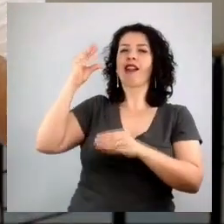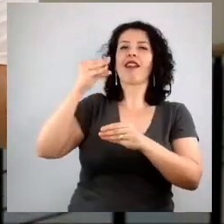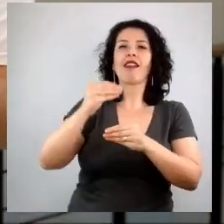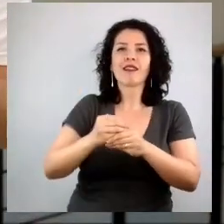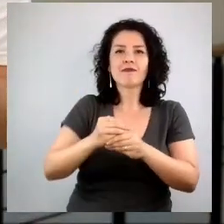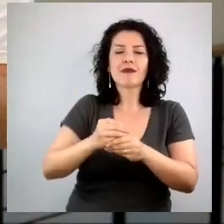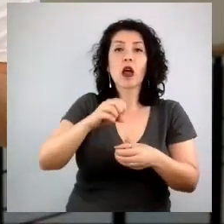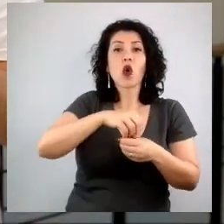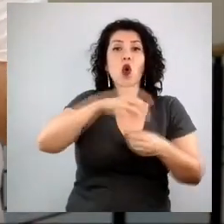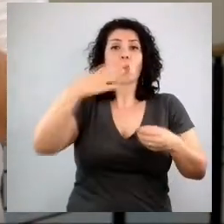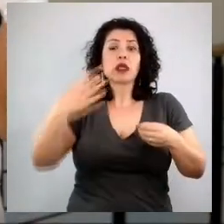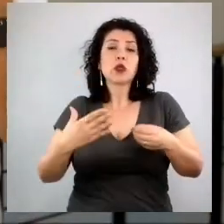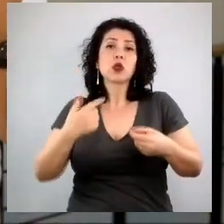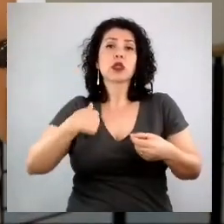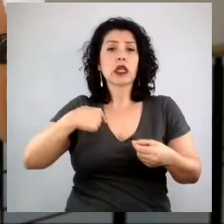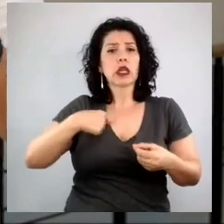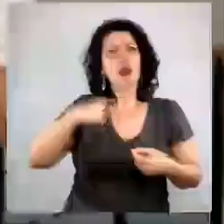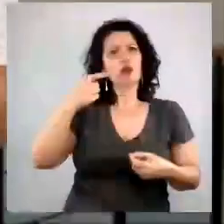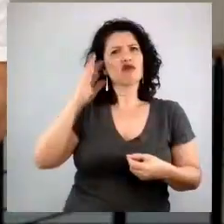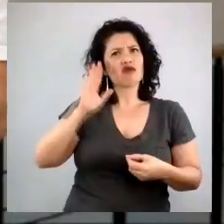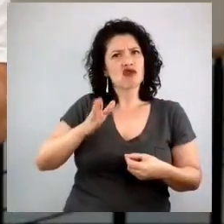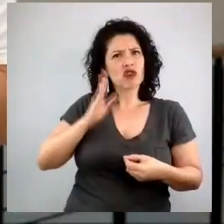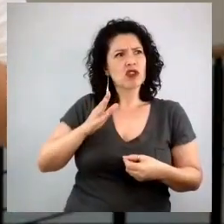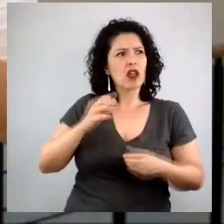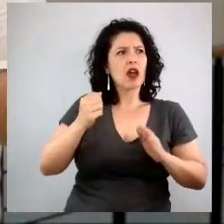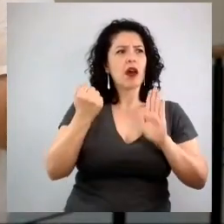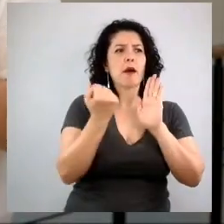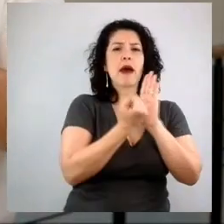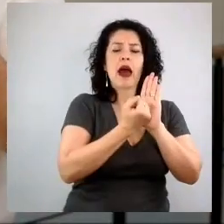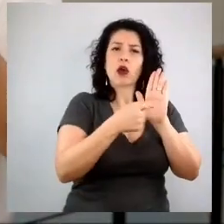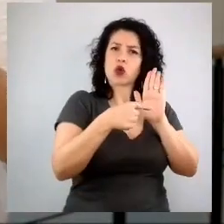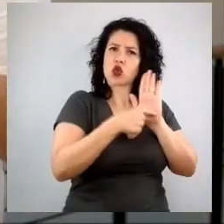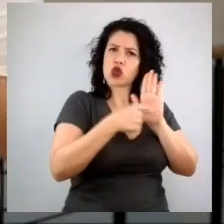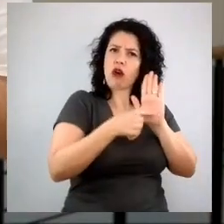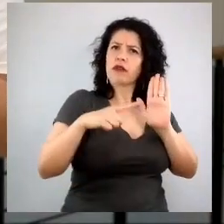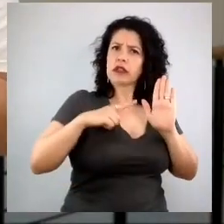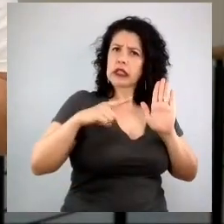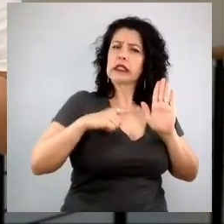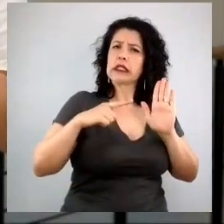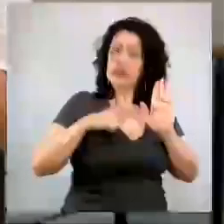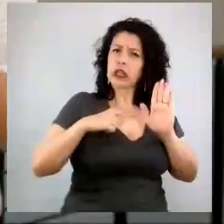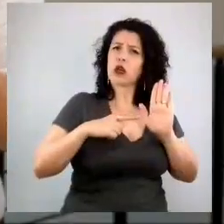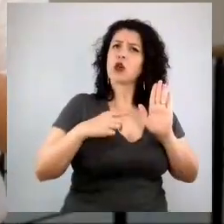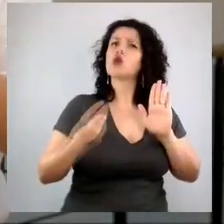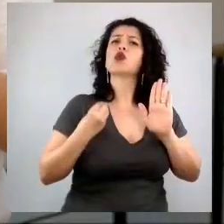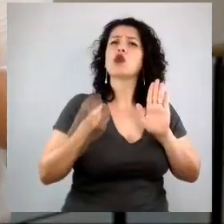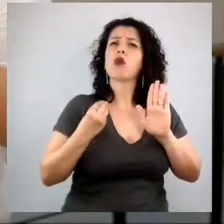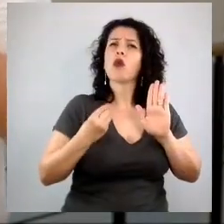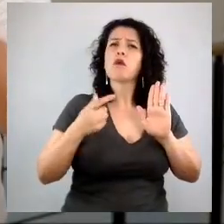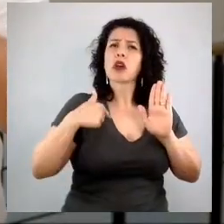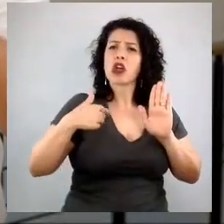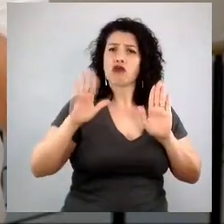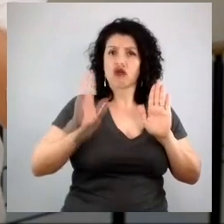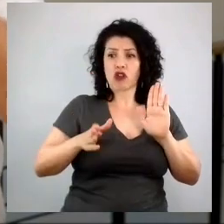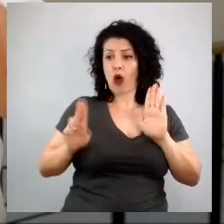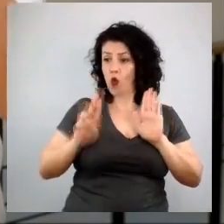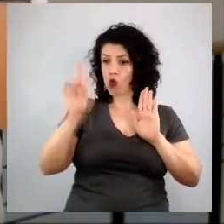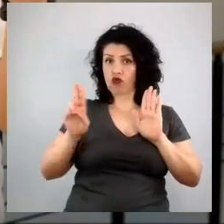conteúdos, né, que eu fiz como marca no mundo todo que realmente tiveram uma performance relevante, né,